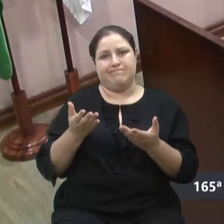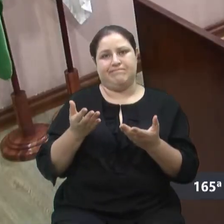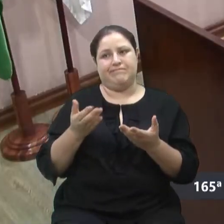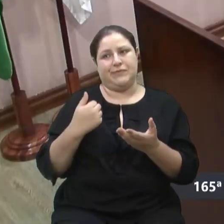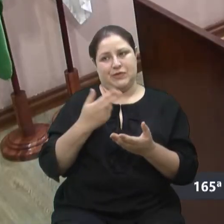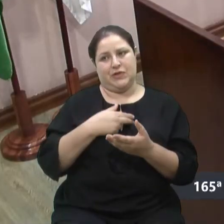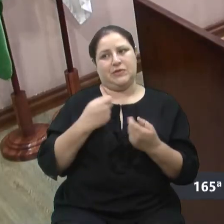Obrigada. Encerrado.